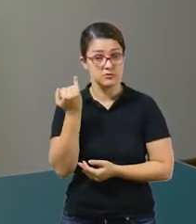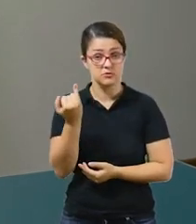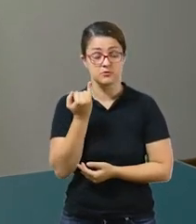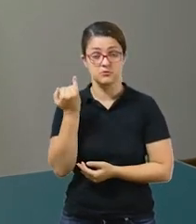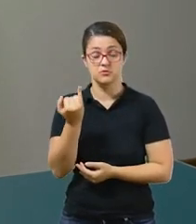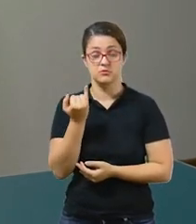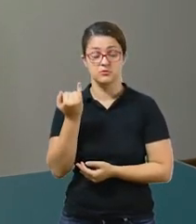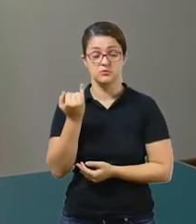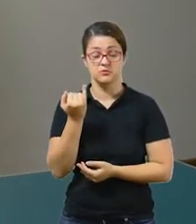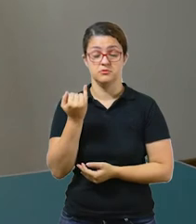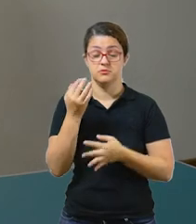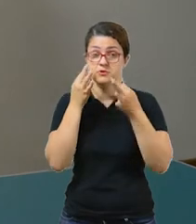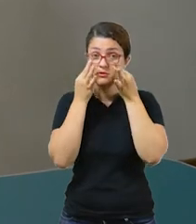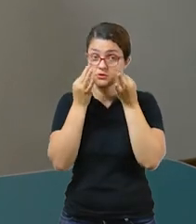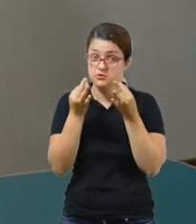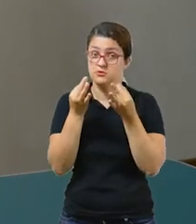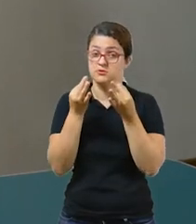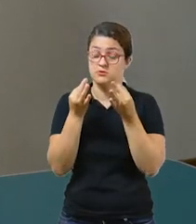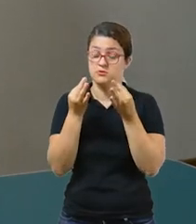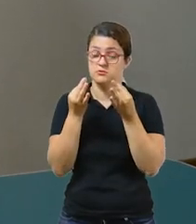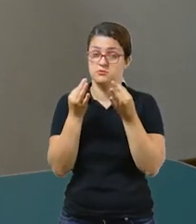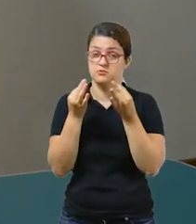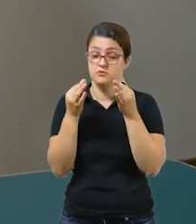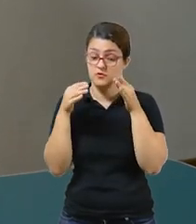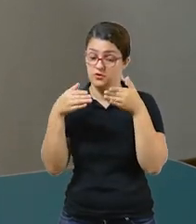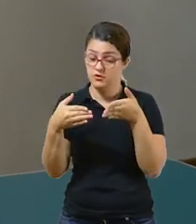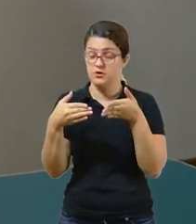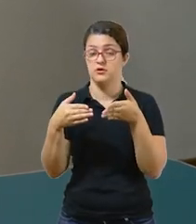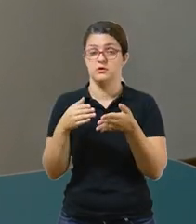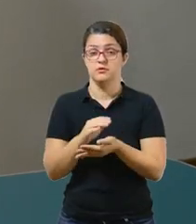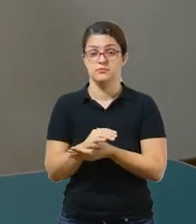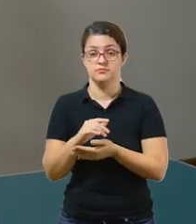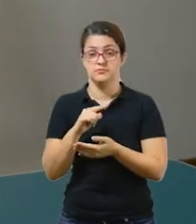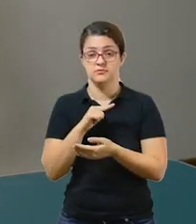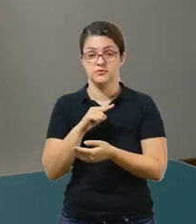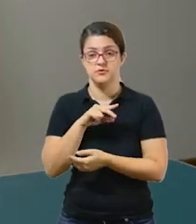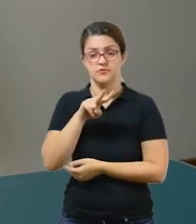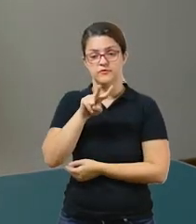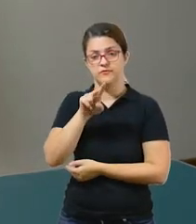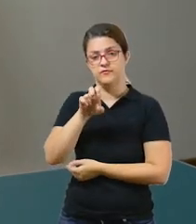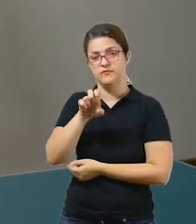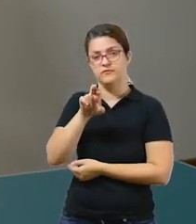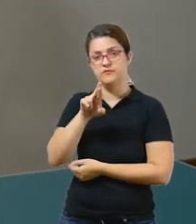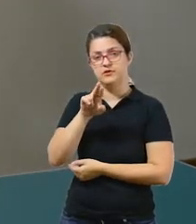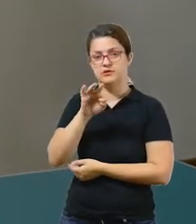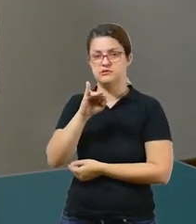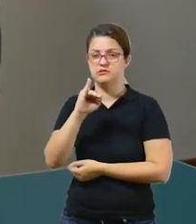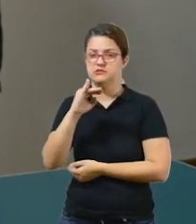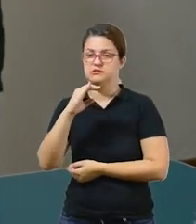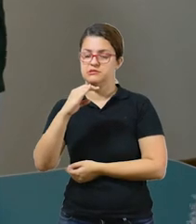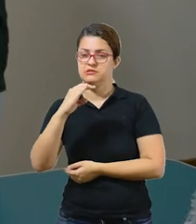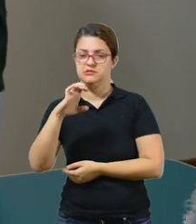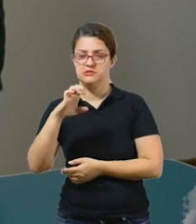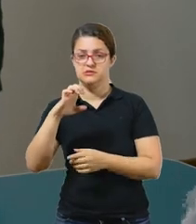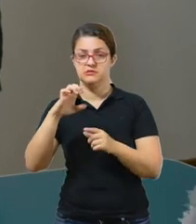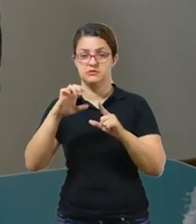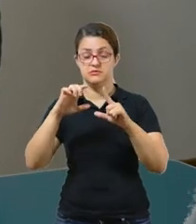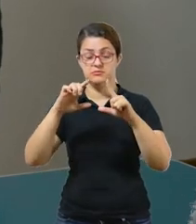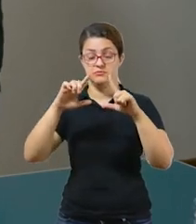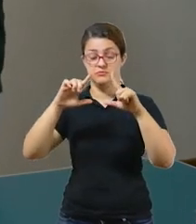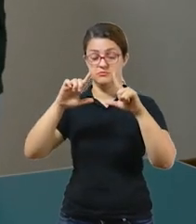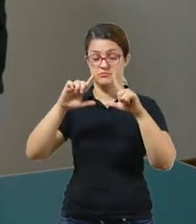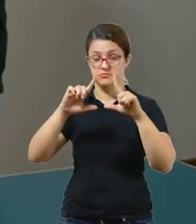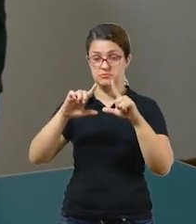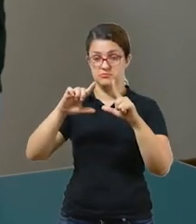importantes que vocês estejam atentos. Então o primeiro elemento que a gente tem são os vértices. Os vértices são extremidades dos